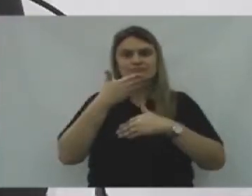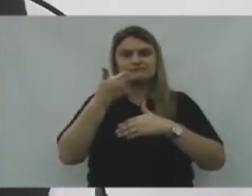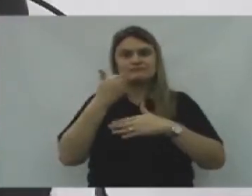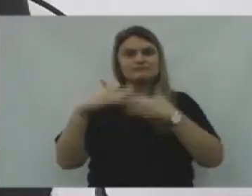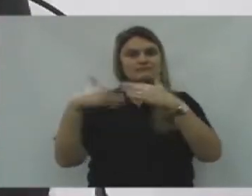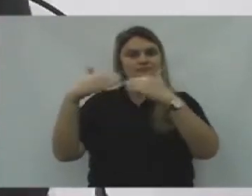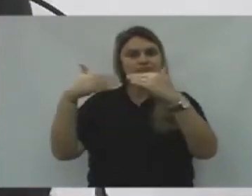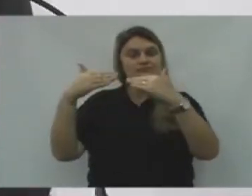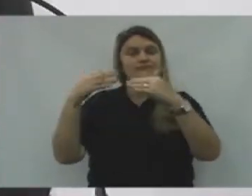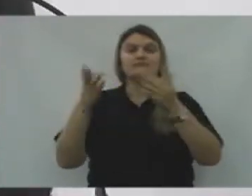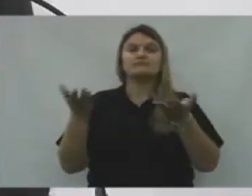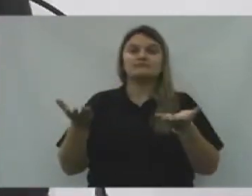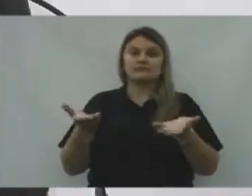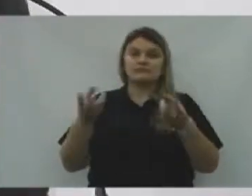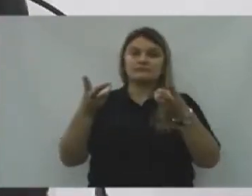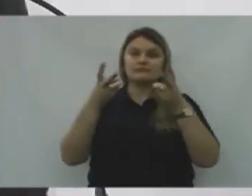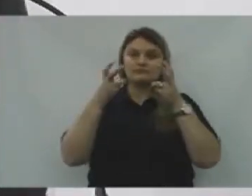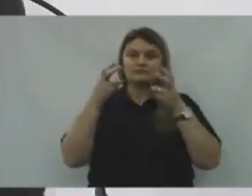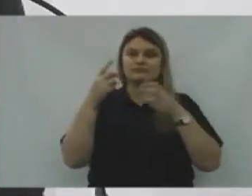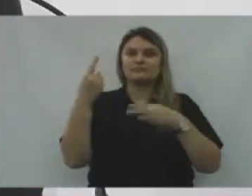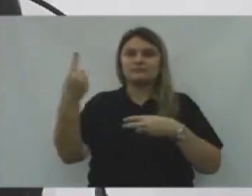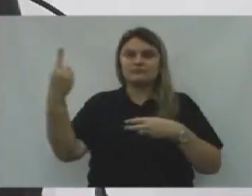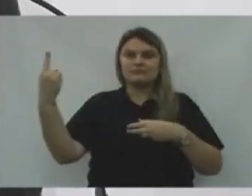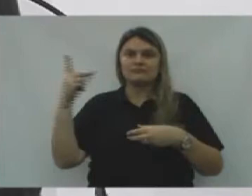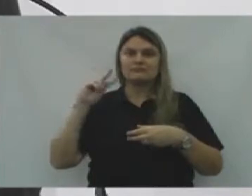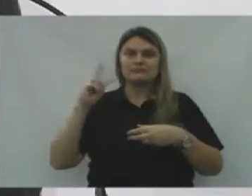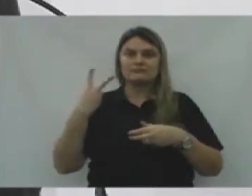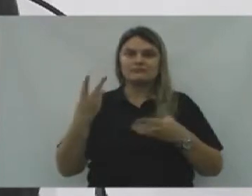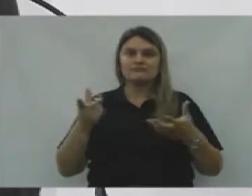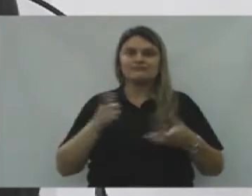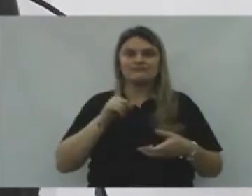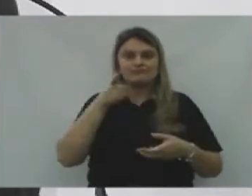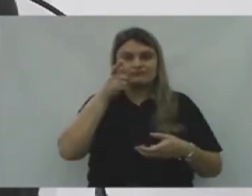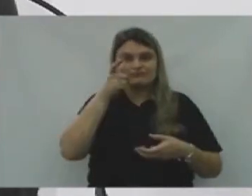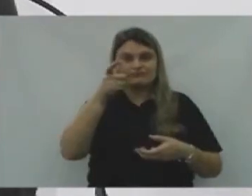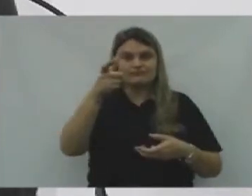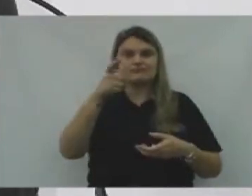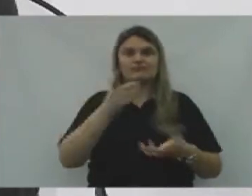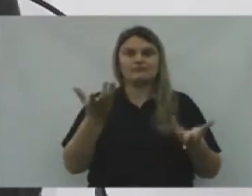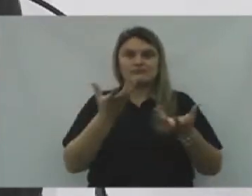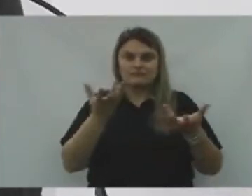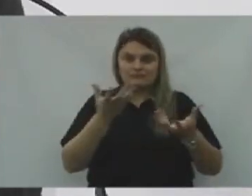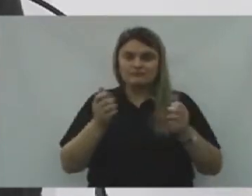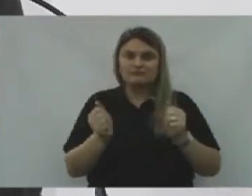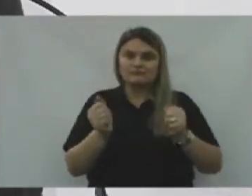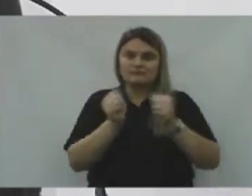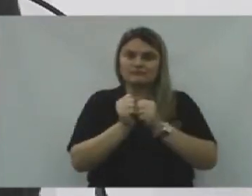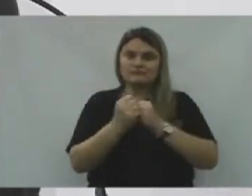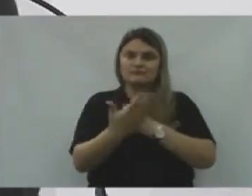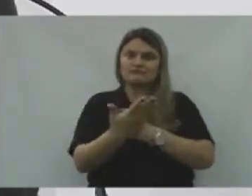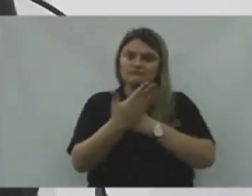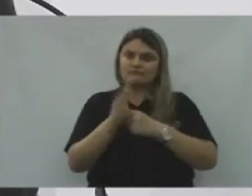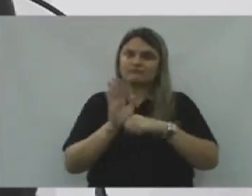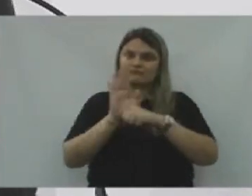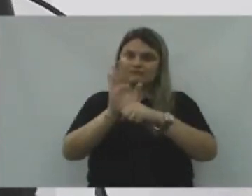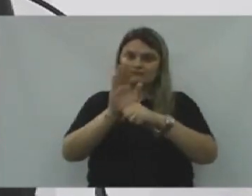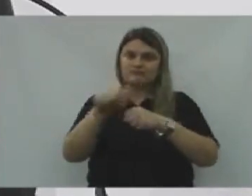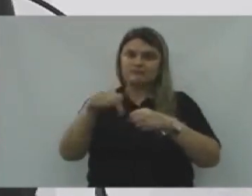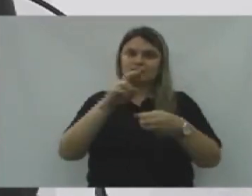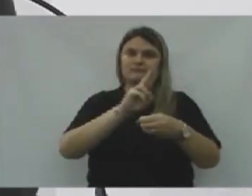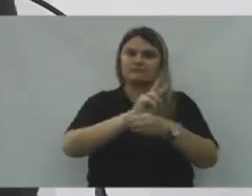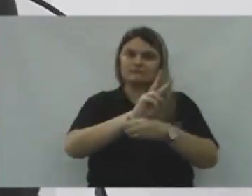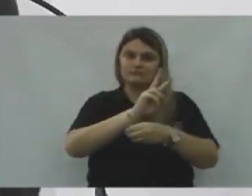E é o que eu vejo no olhar de cada um aqui, Que são meus parceiros, Que são parceiros de União da